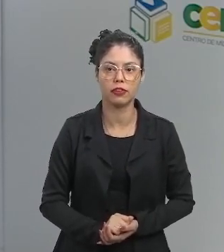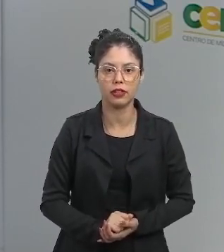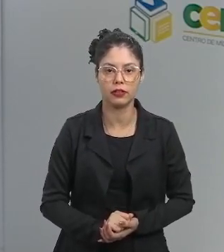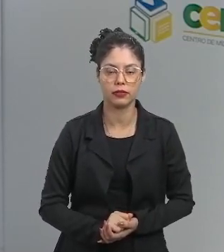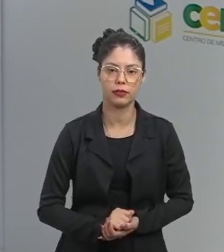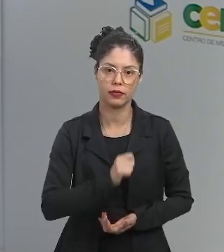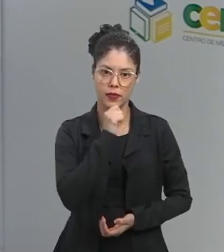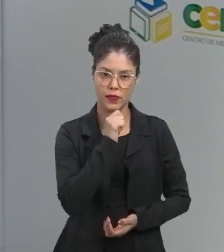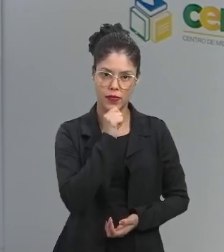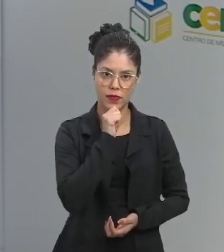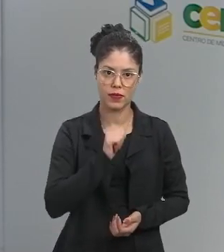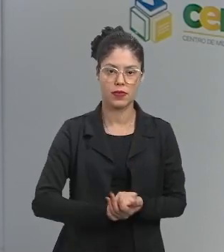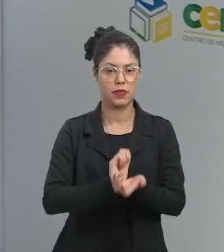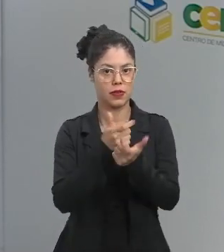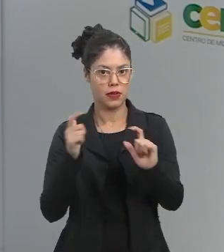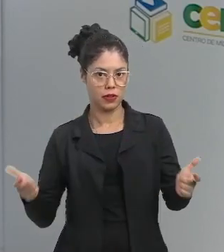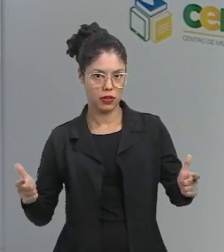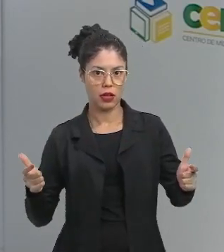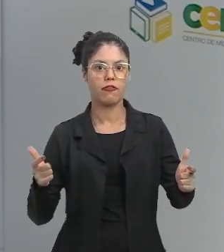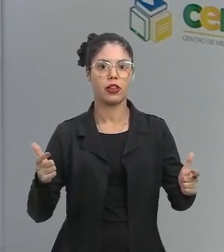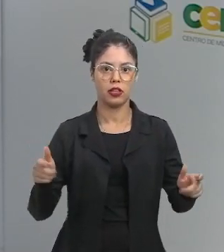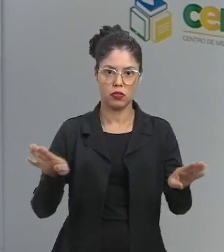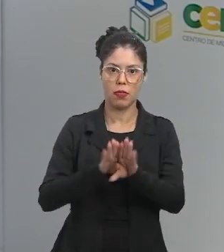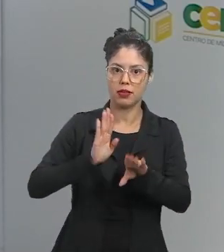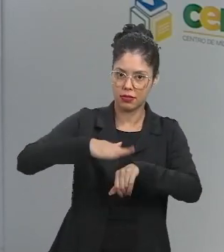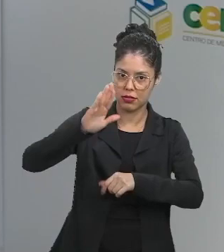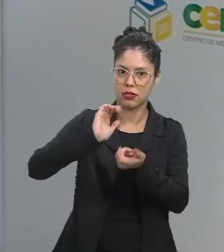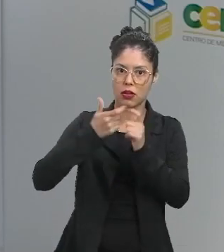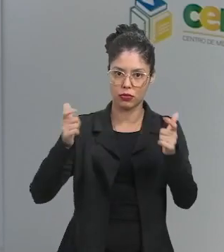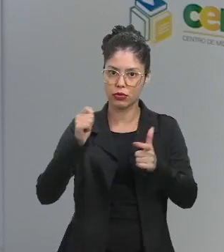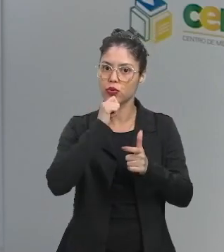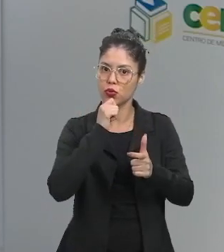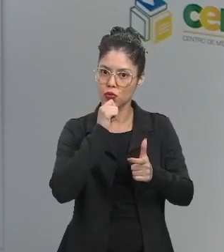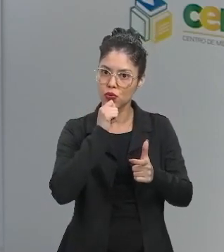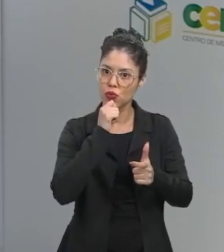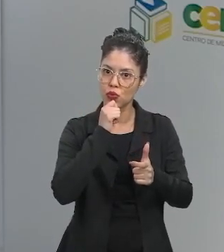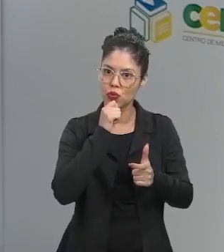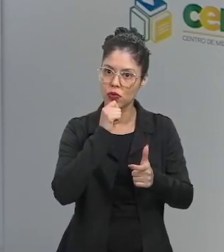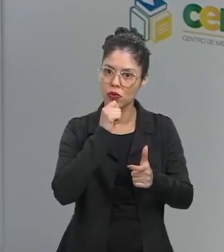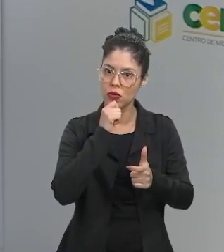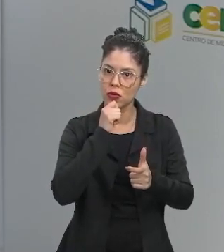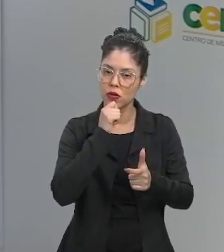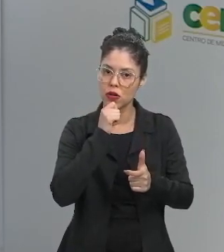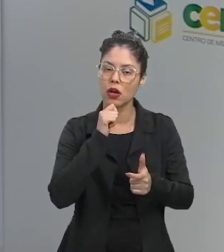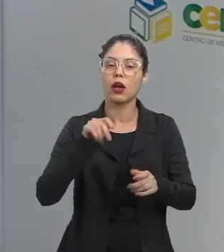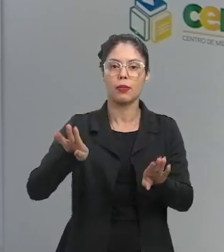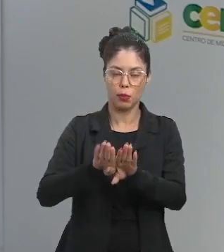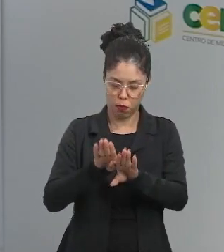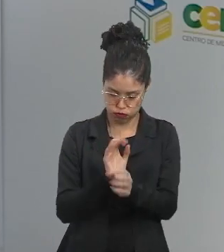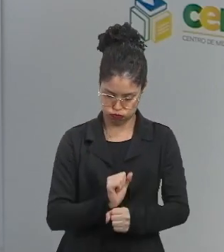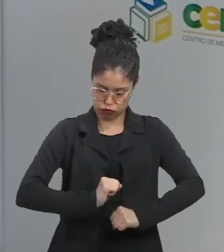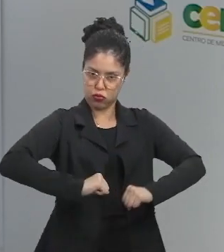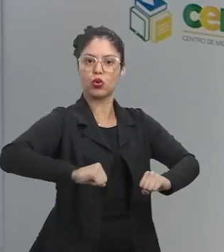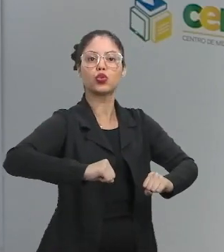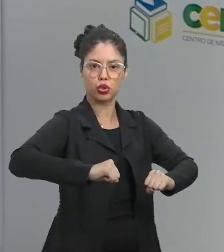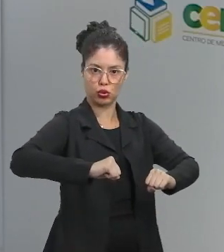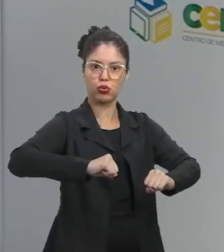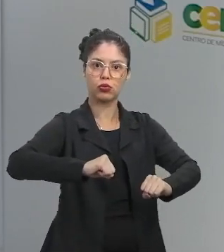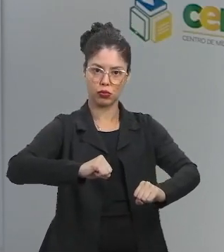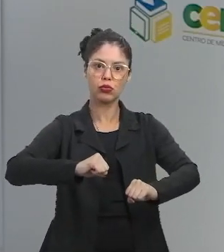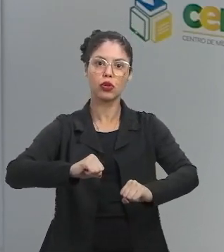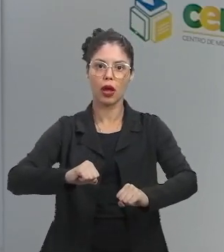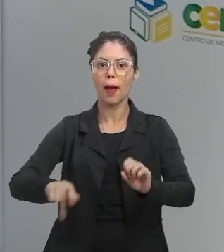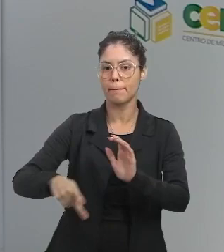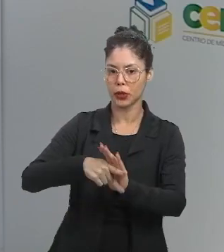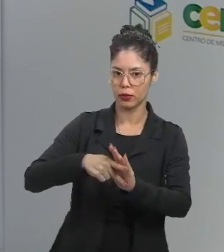bem mais alto, bem mais potente do que a